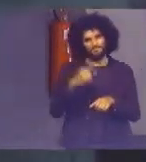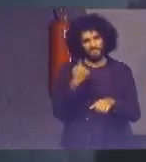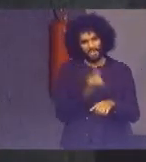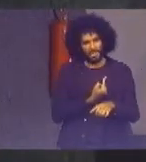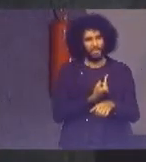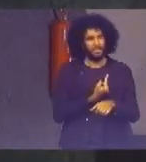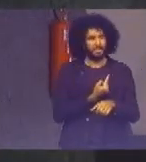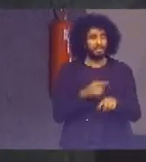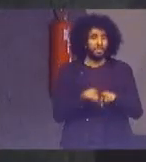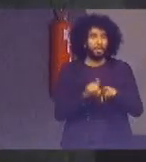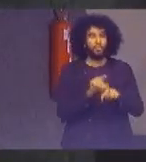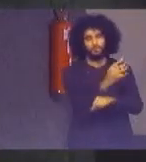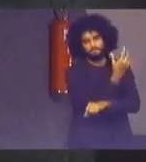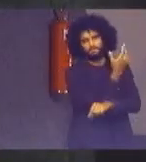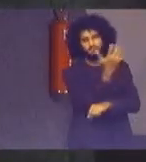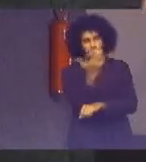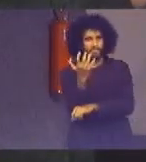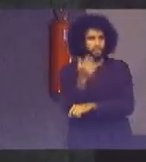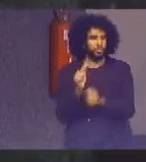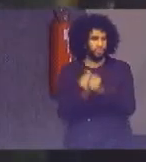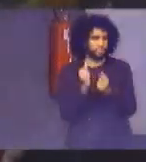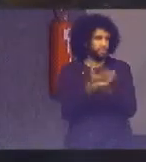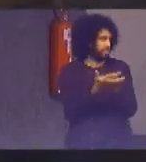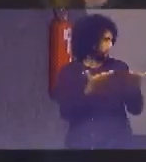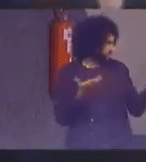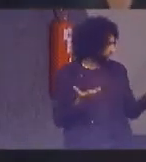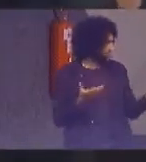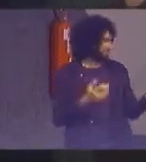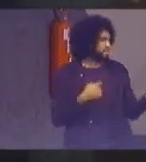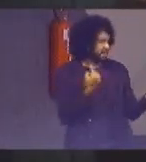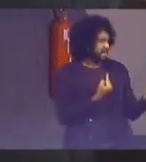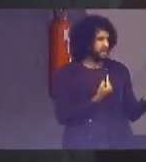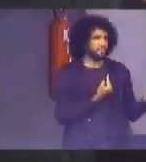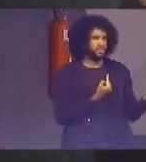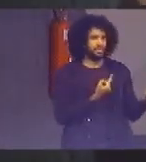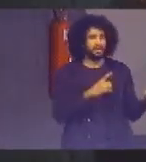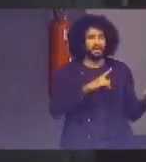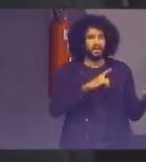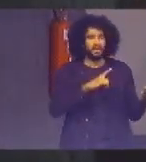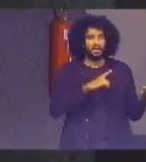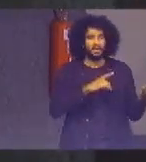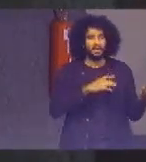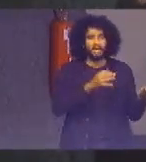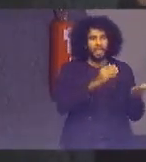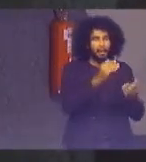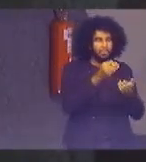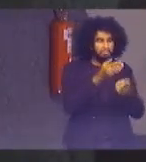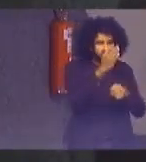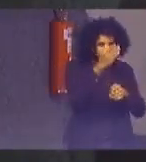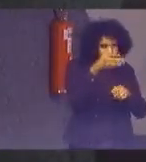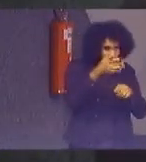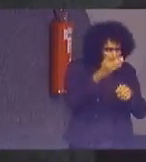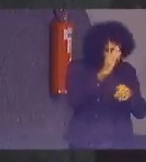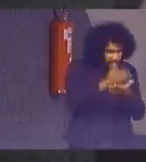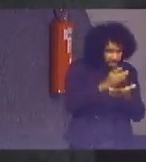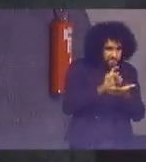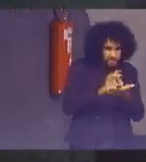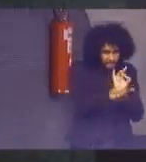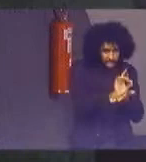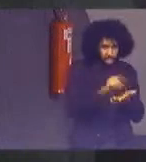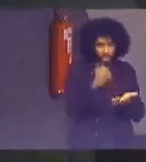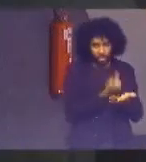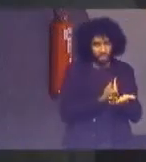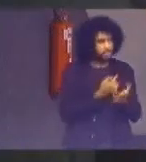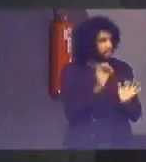Ambiente, estar junto com os senhores e as senhoras, para que a gente possa formalizar esse momento importante para a nossa organização.